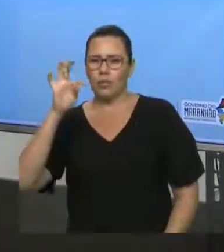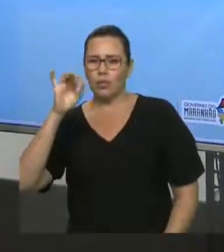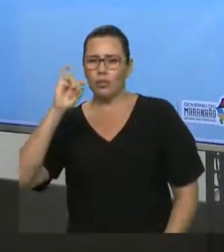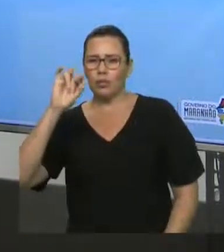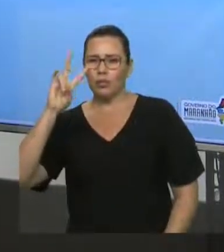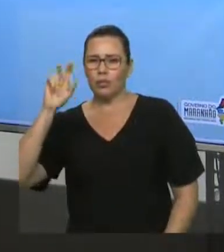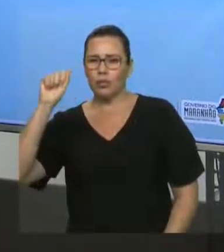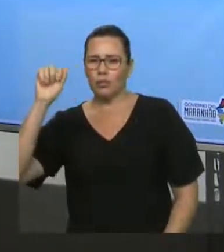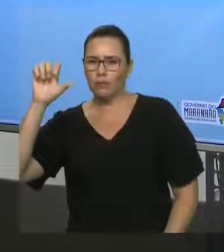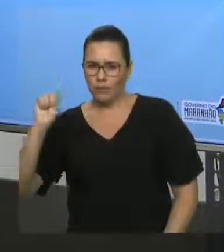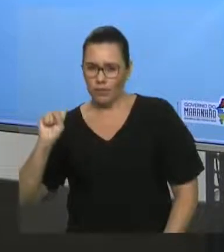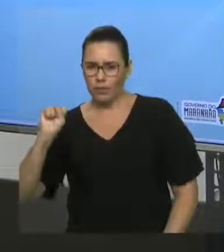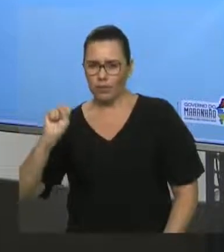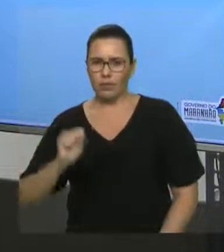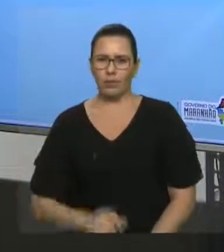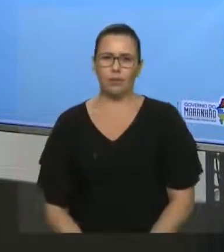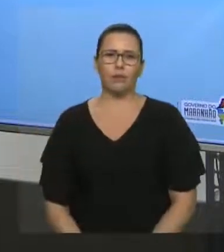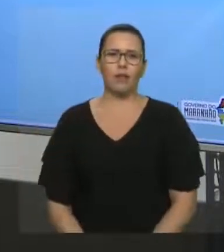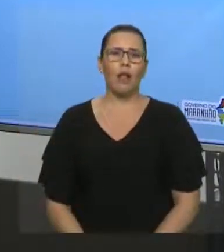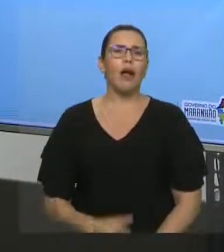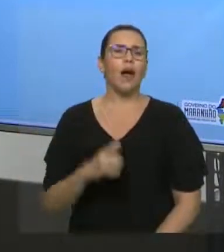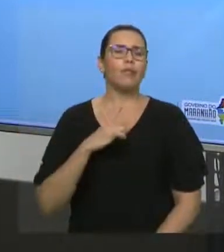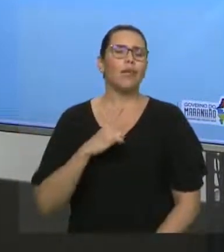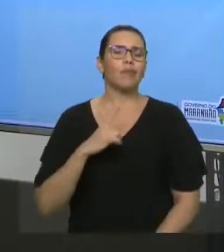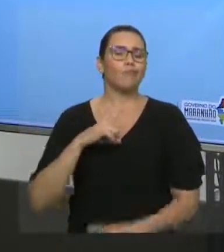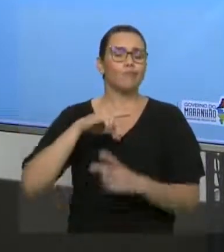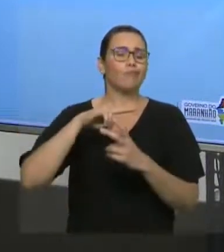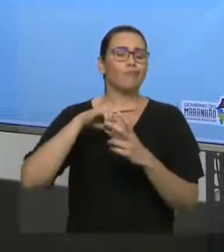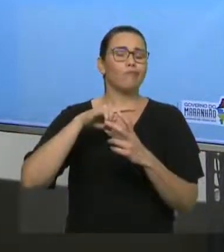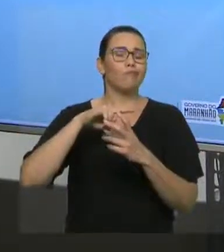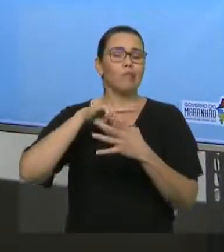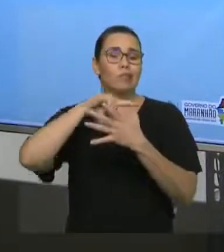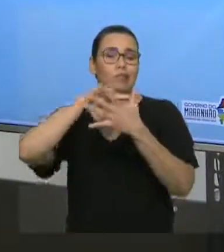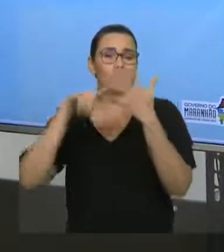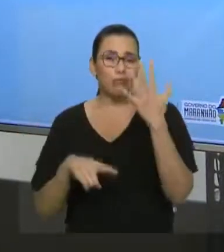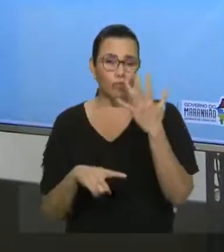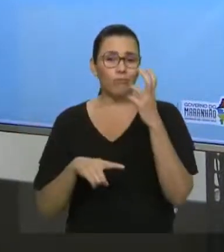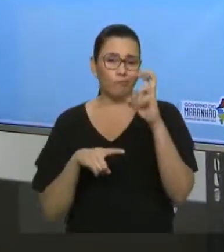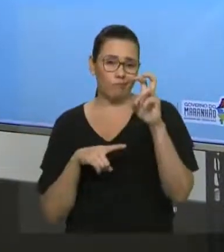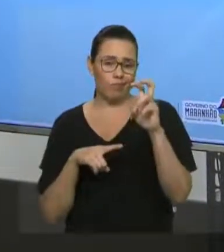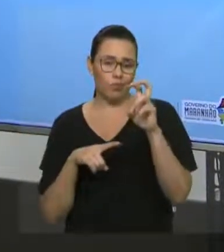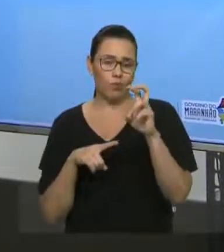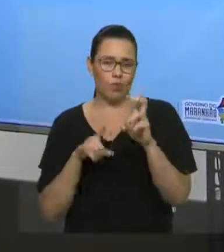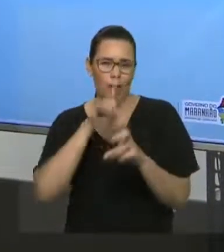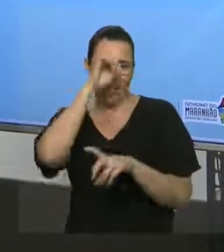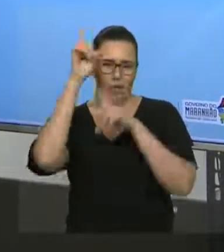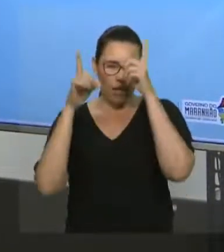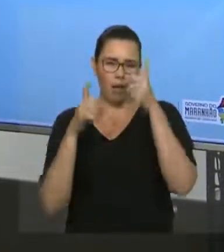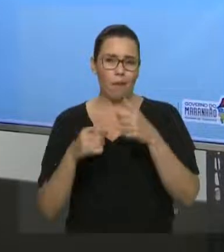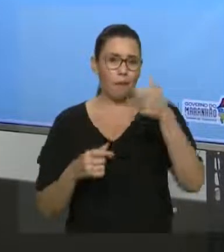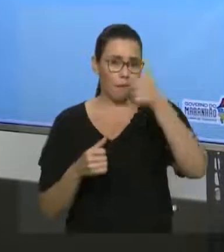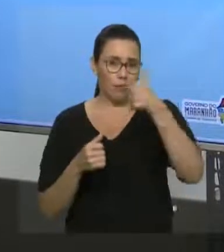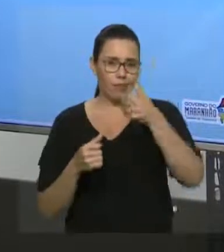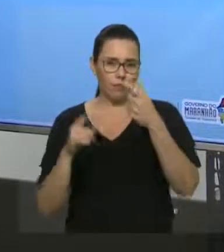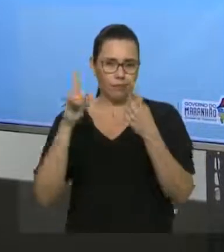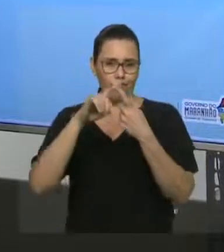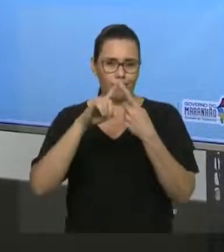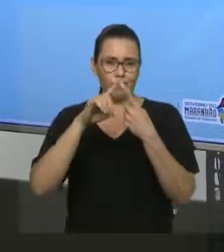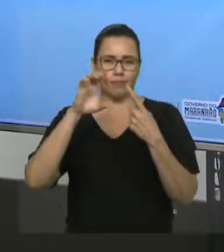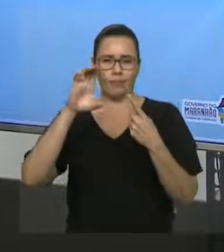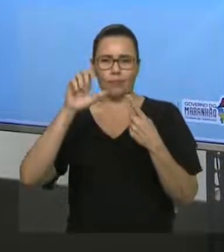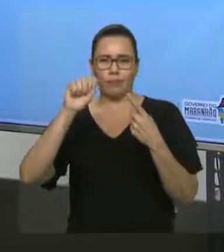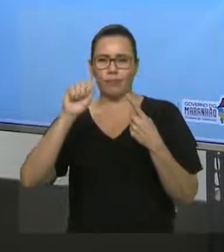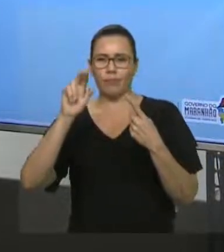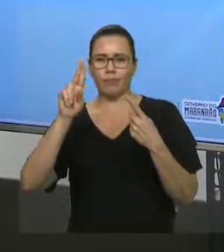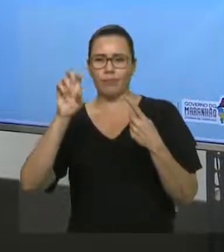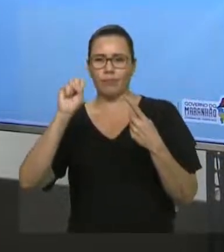lembrar. As conjunções coordenativas, elas expressam ideia de causa, certo? Associada sempre à ideia de consequência,